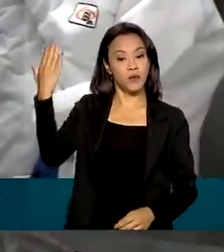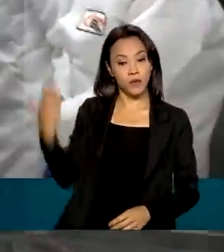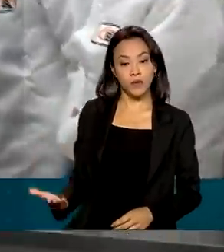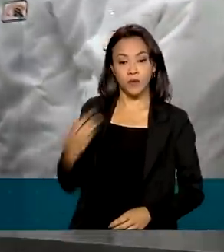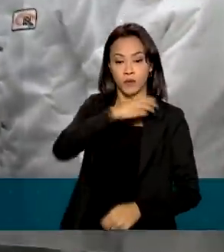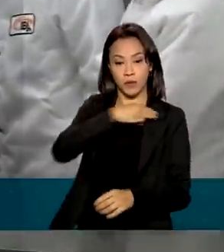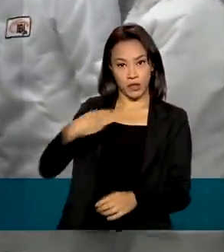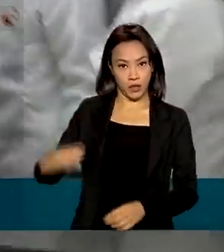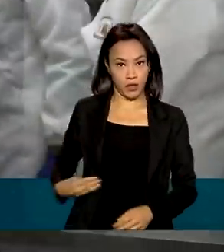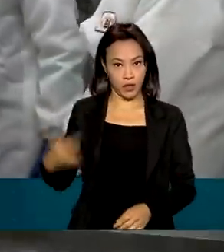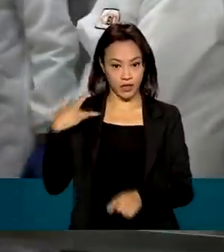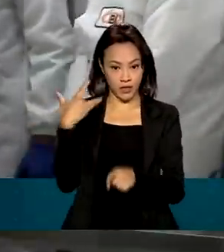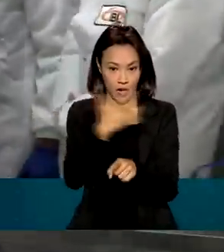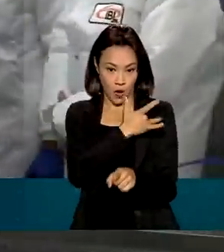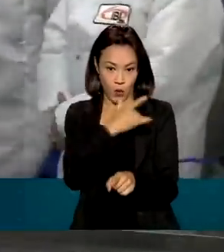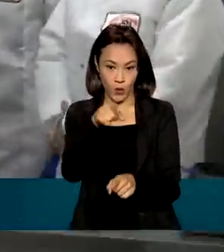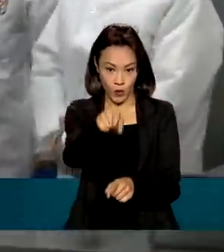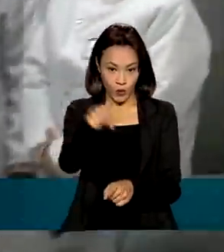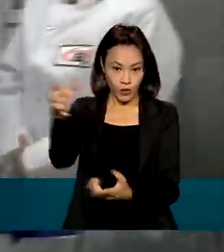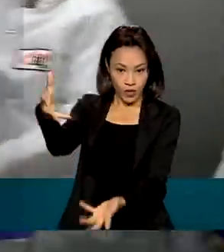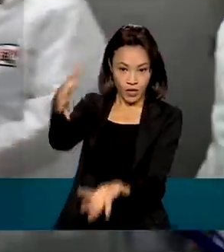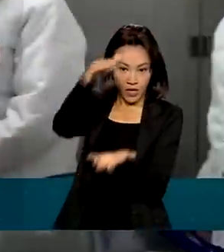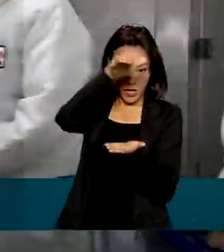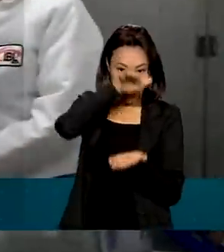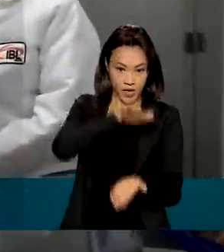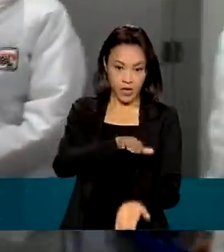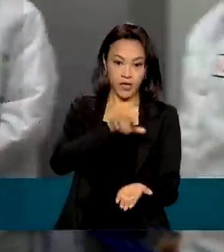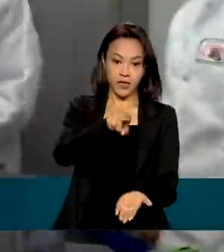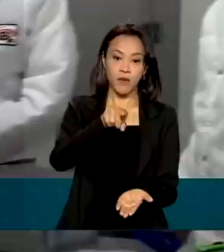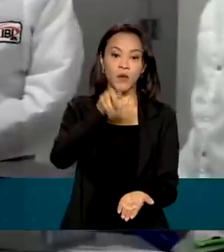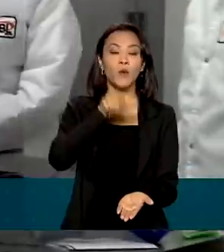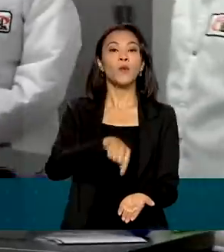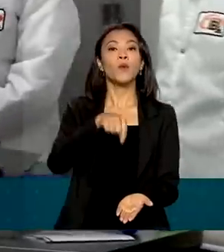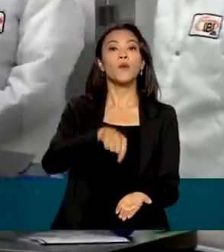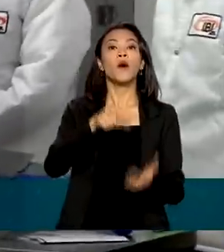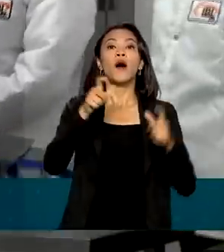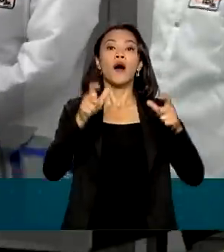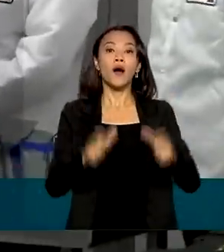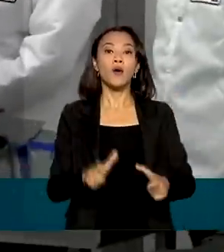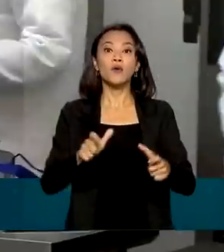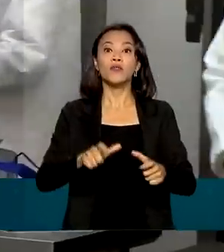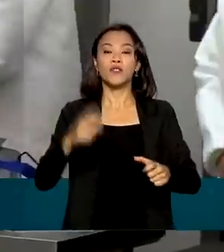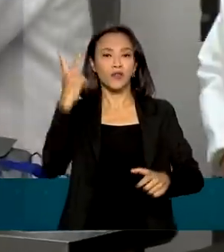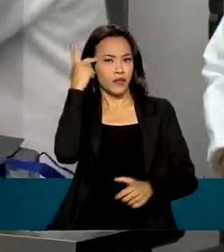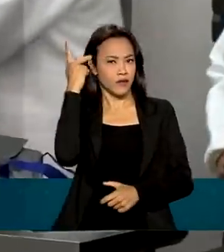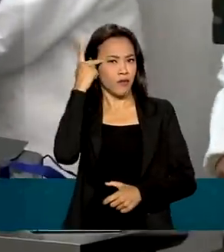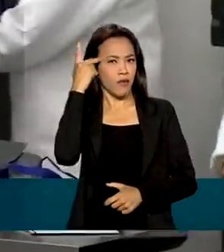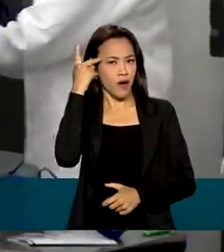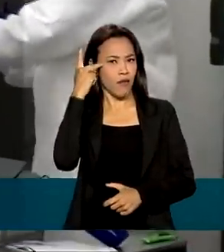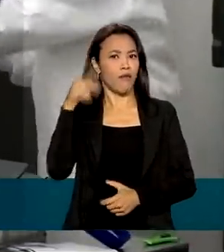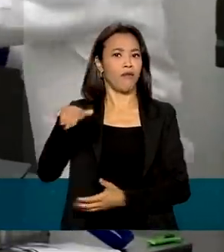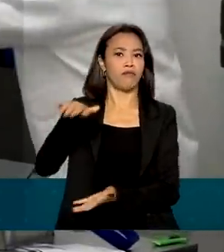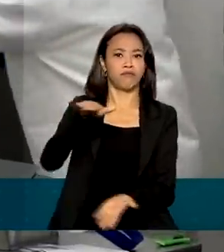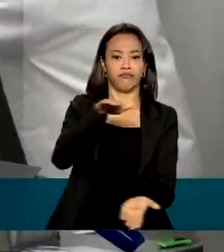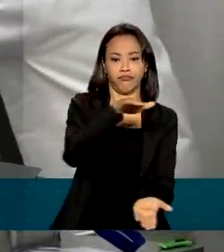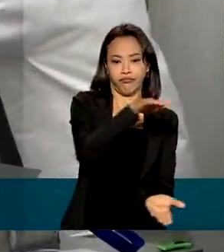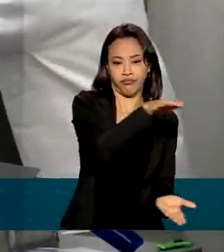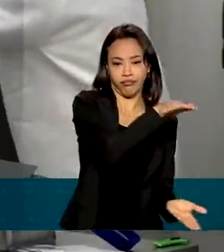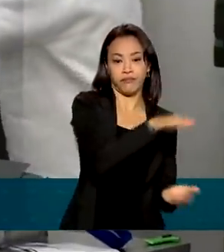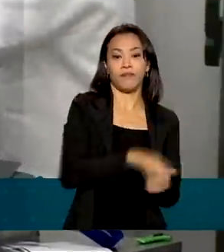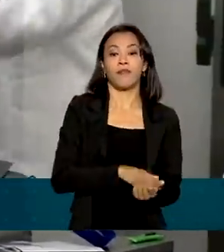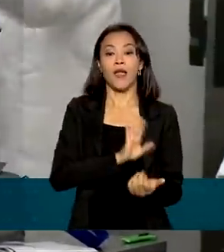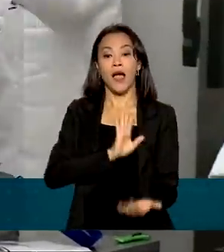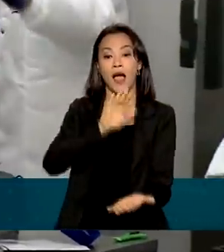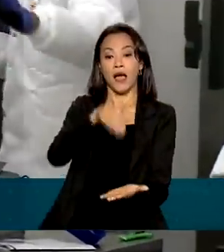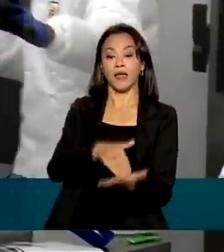Marcelo Queiroga, recebeu os imunizantes no centro de distribuição em Guarulhos, na região metropolitana de São Paulo. Até